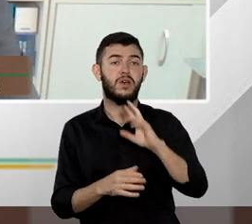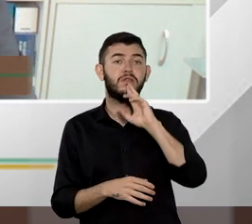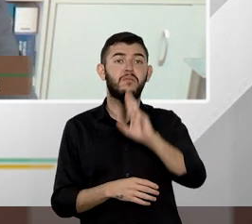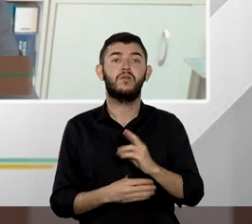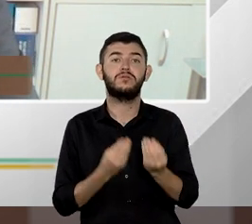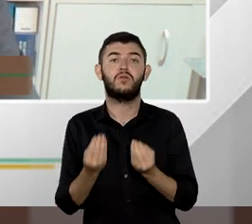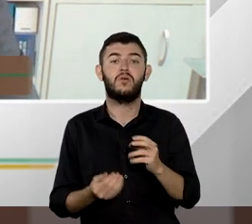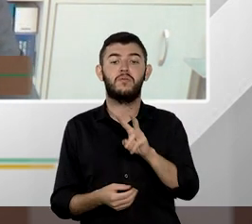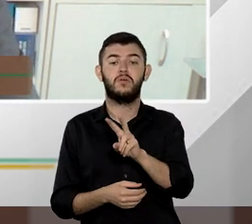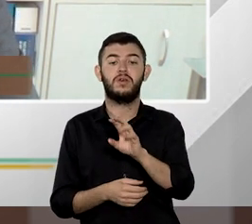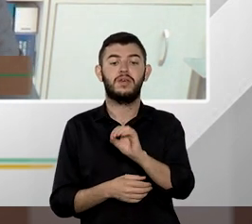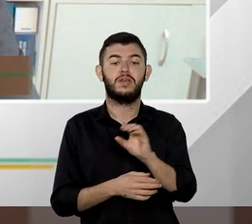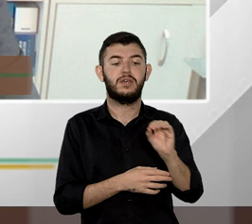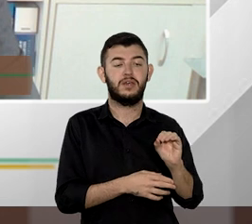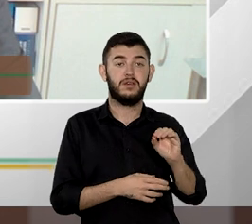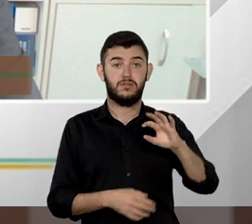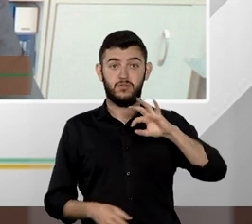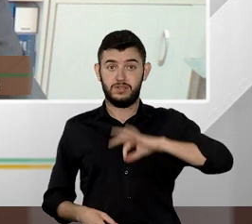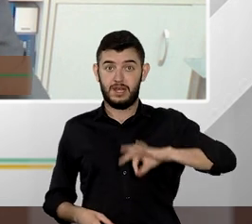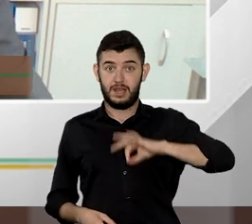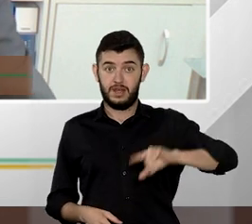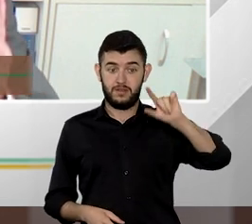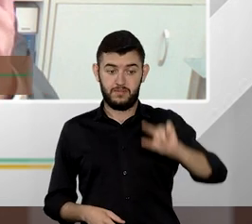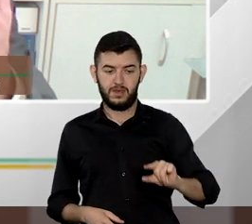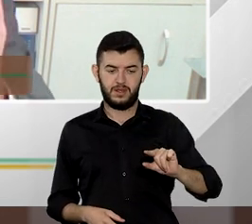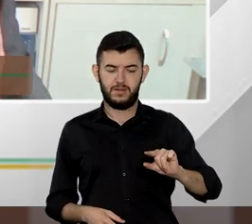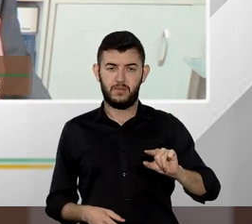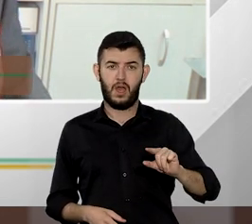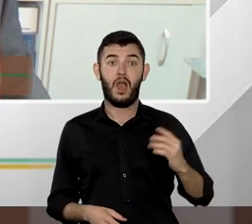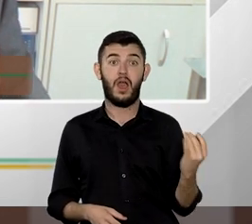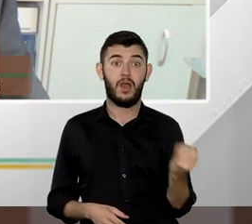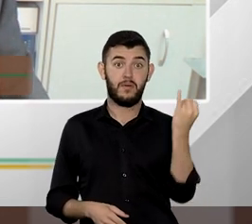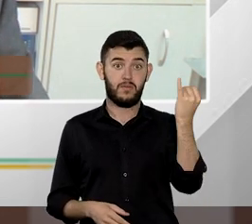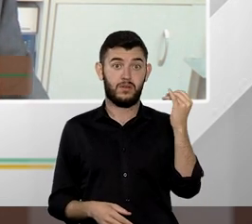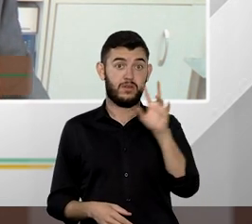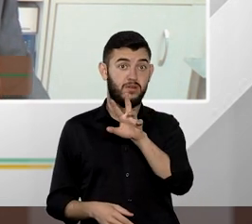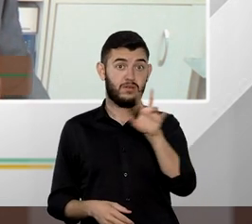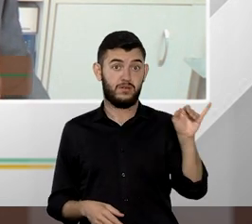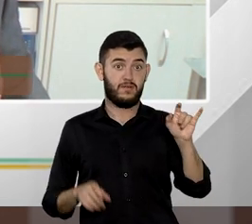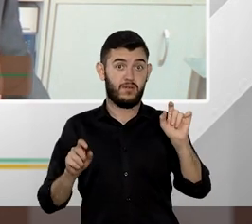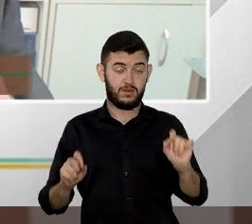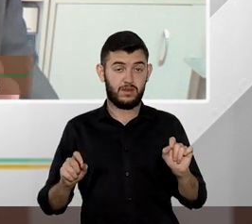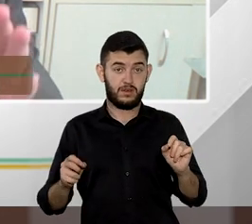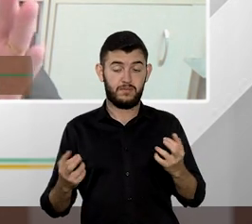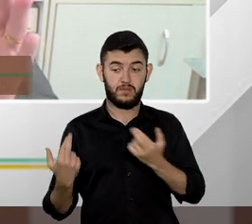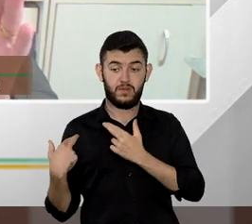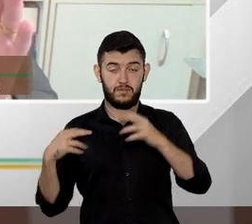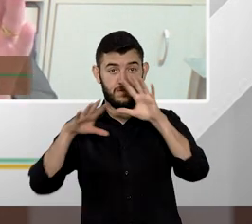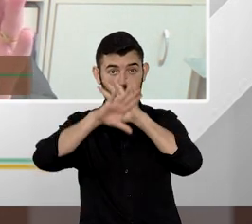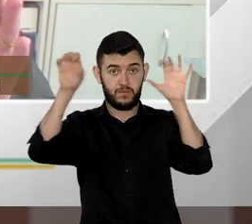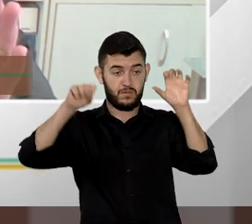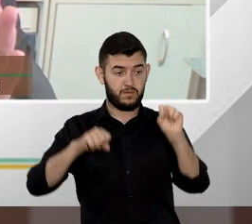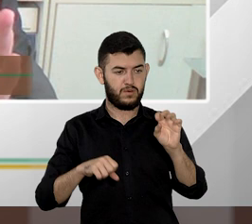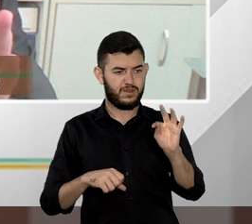uma presunção de relevância e, portanto, entraria necessariamente no Superior Tribunal de Justiça. E as pessoas olharam isso com algum assombro,